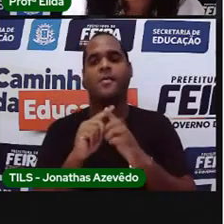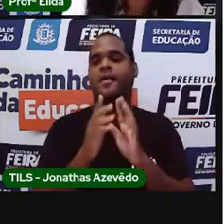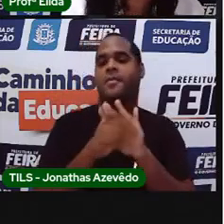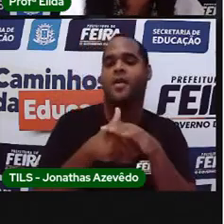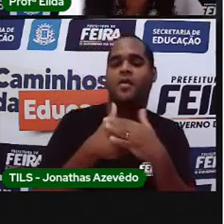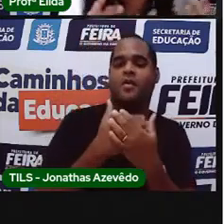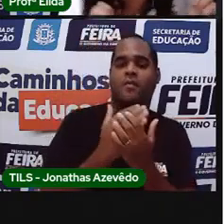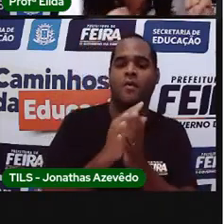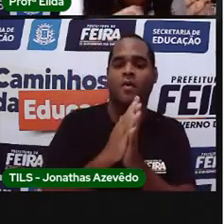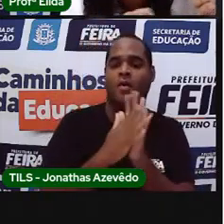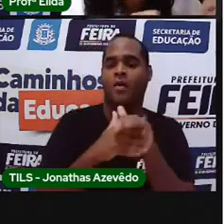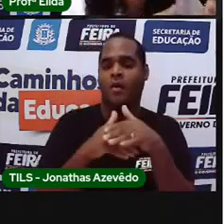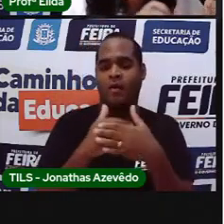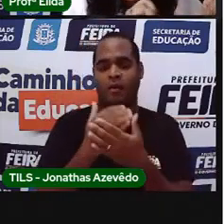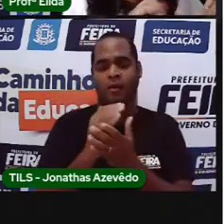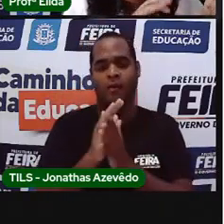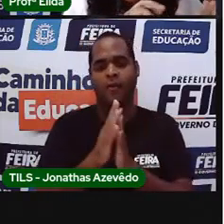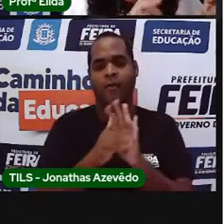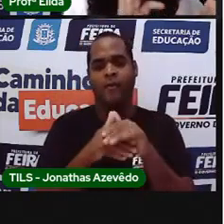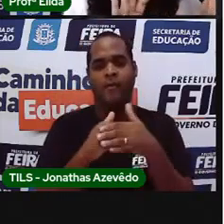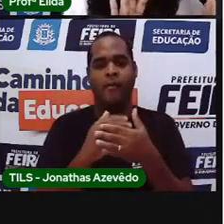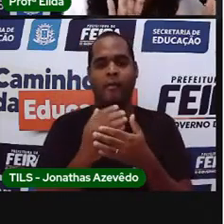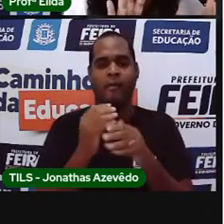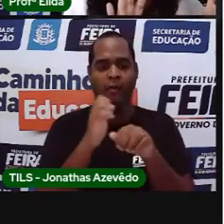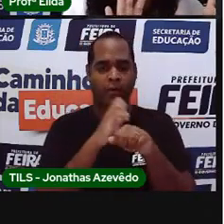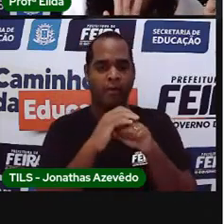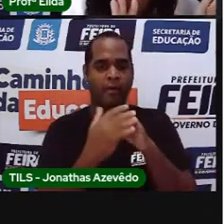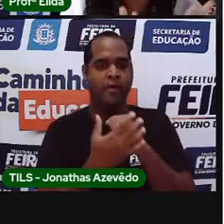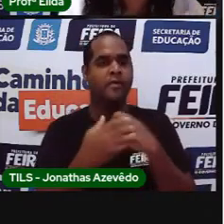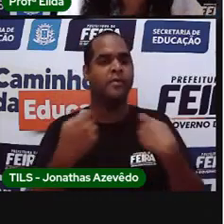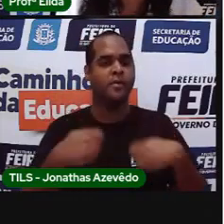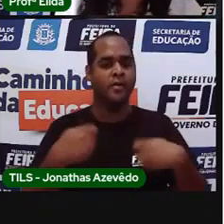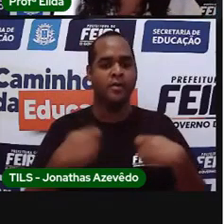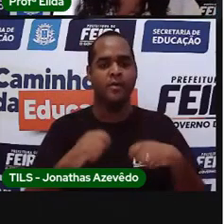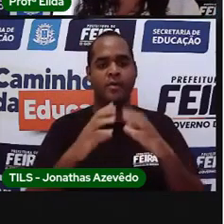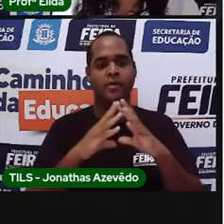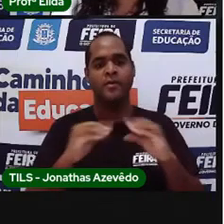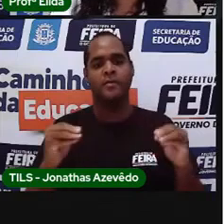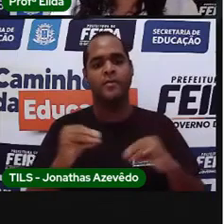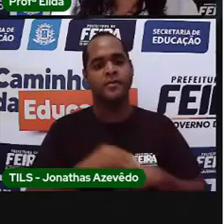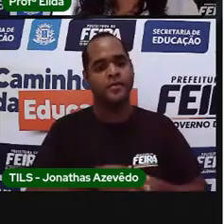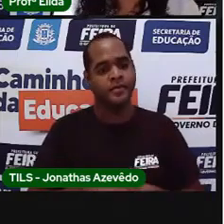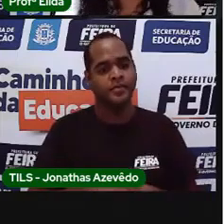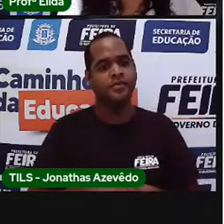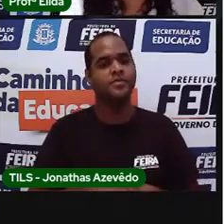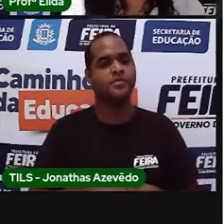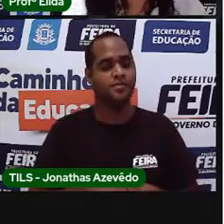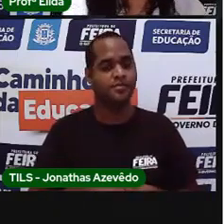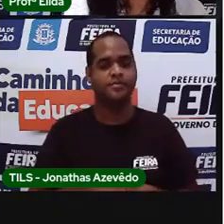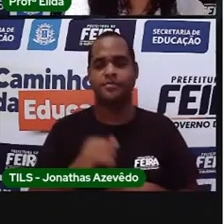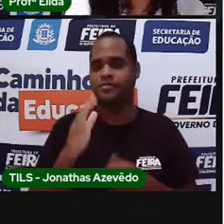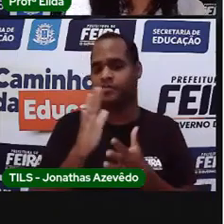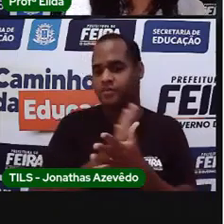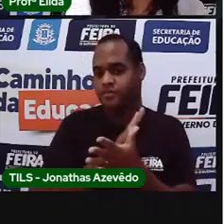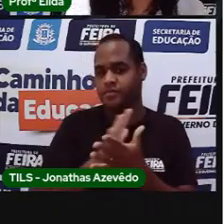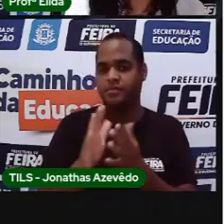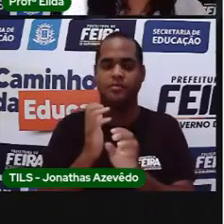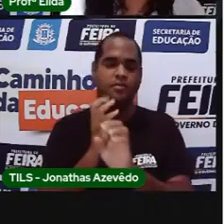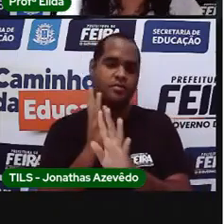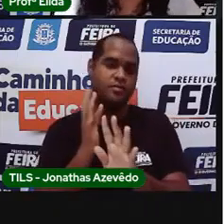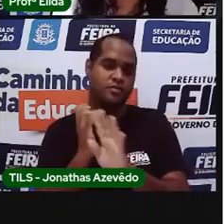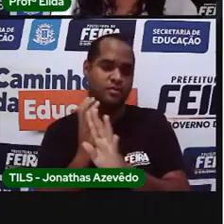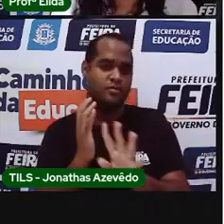as mãos para o corona, ó, e embora. Temos algumas crianças na